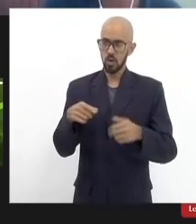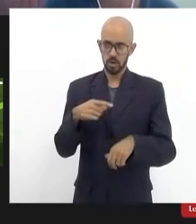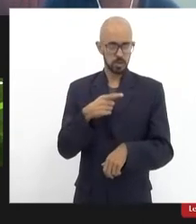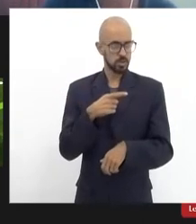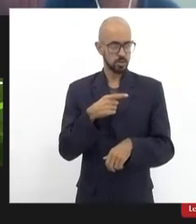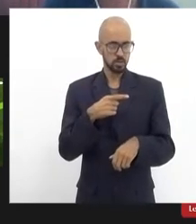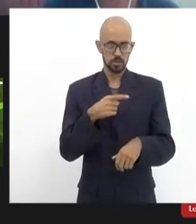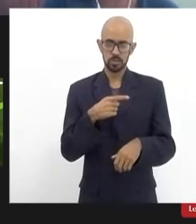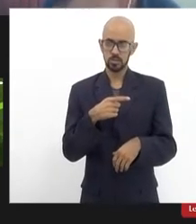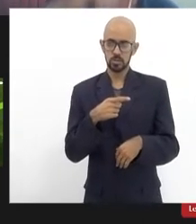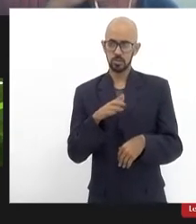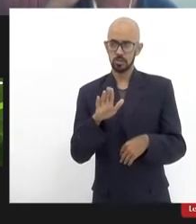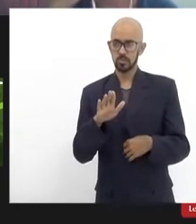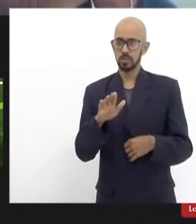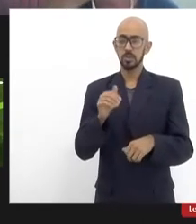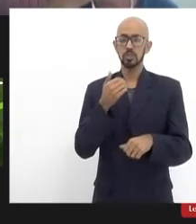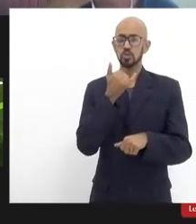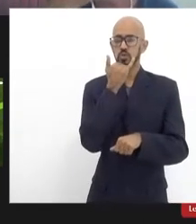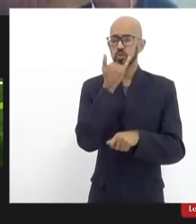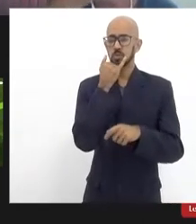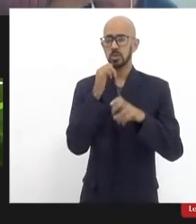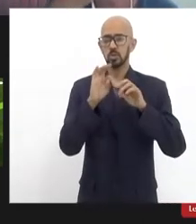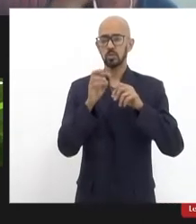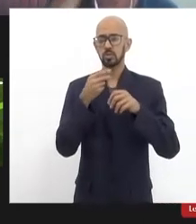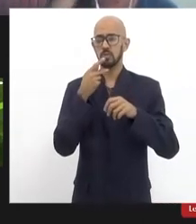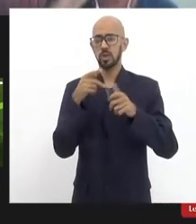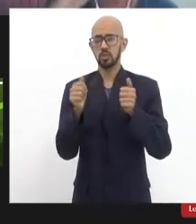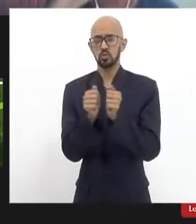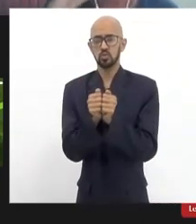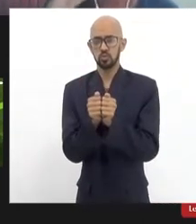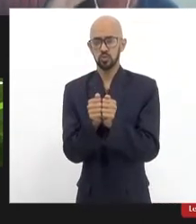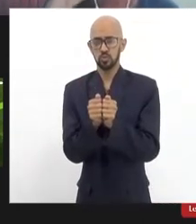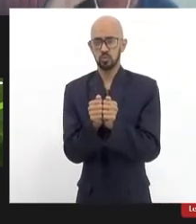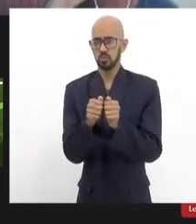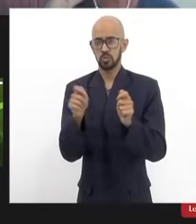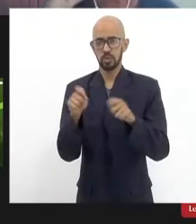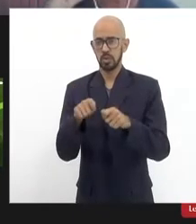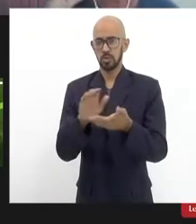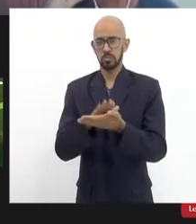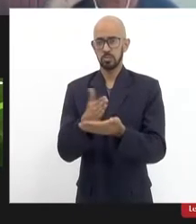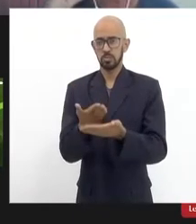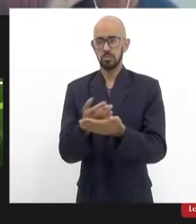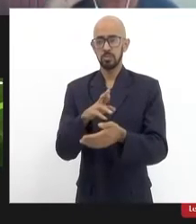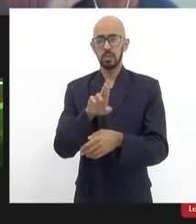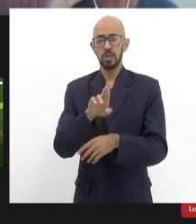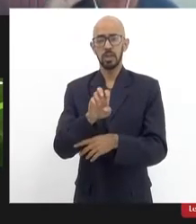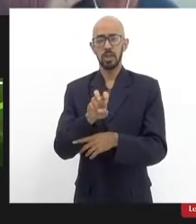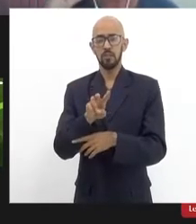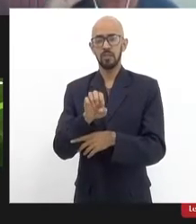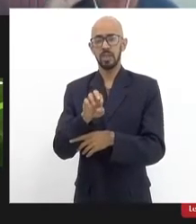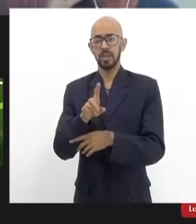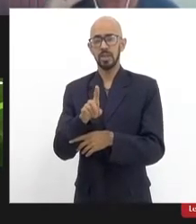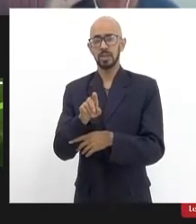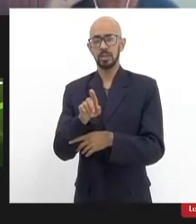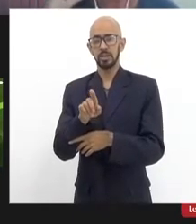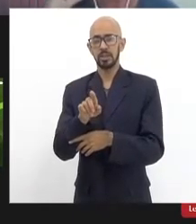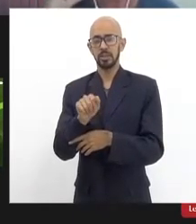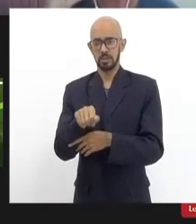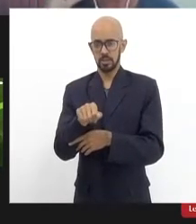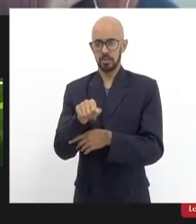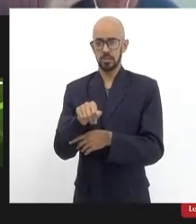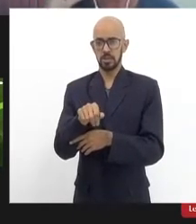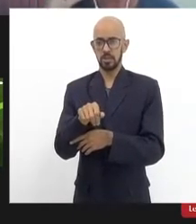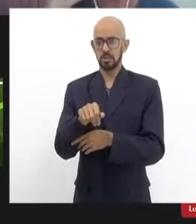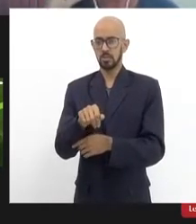eu deixo a reverenda falar antes eu falo depois dela ah então tá eu deixo a reverenda falar antes eu falo depois dela isso dentro da linha de